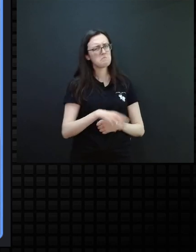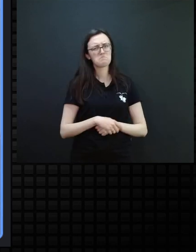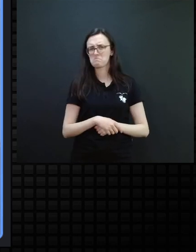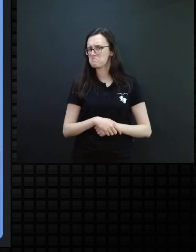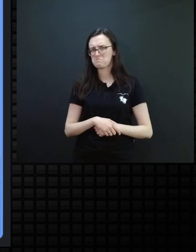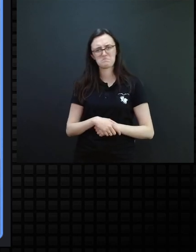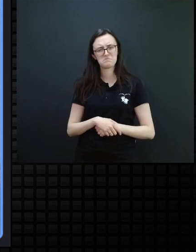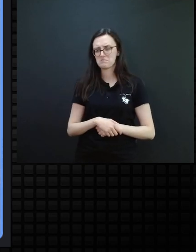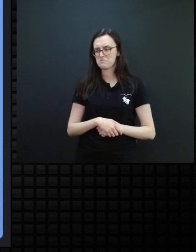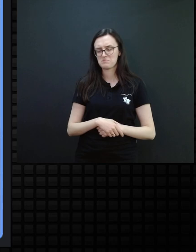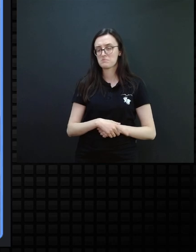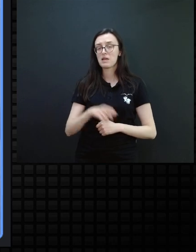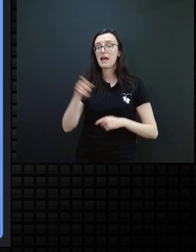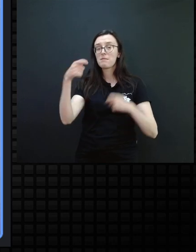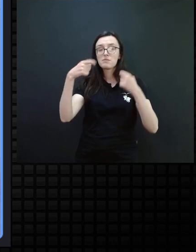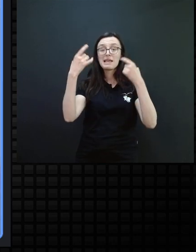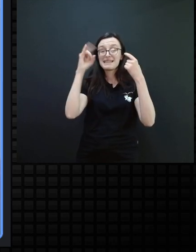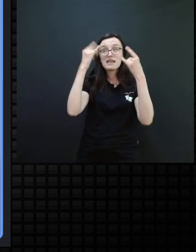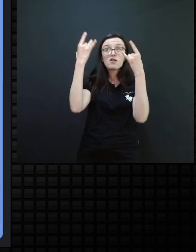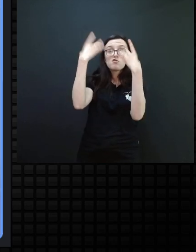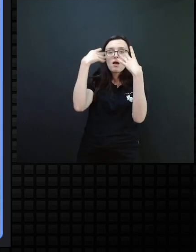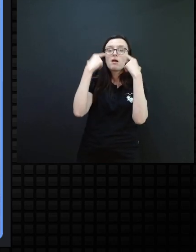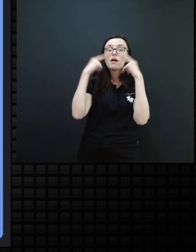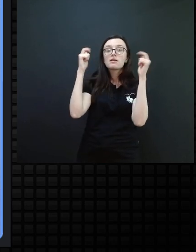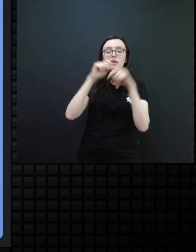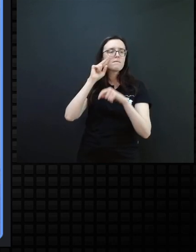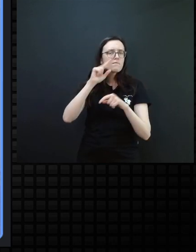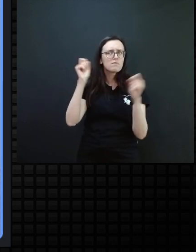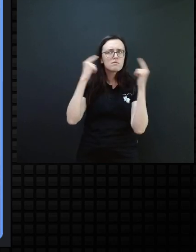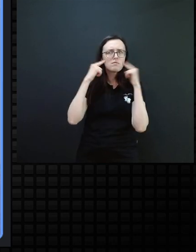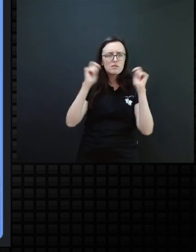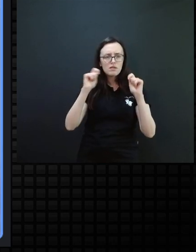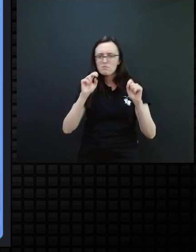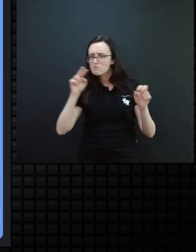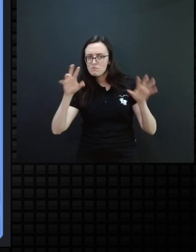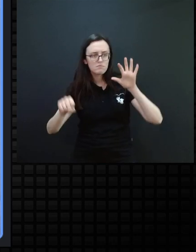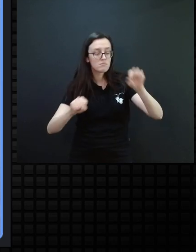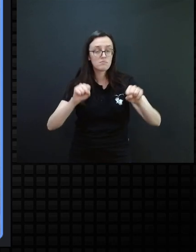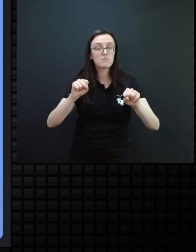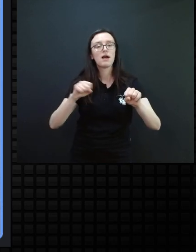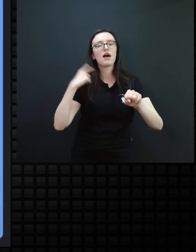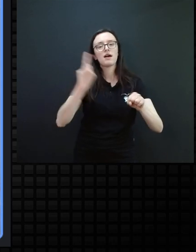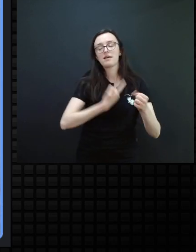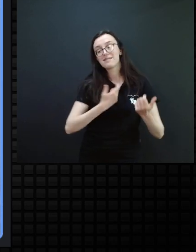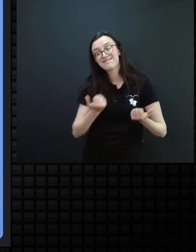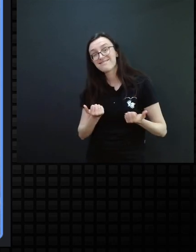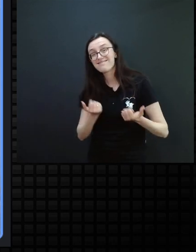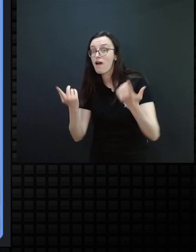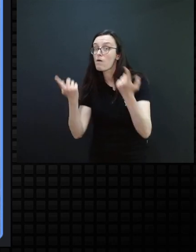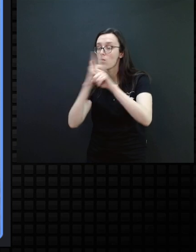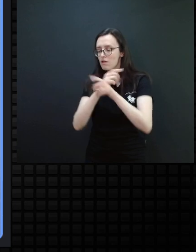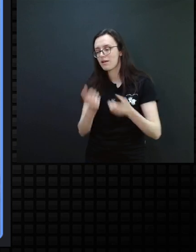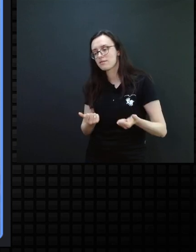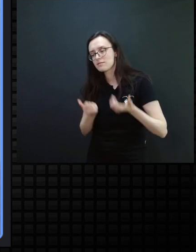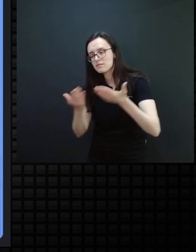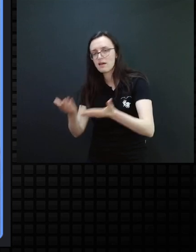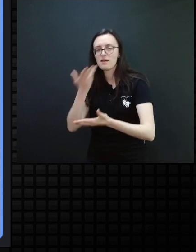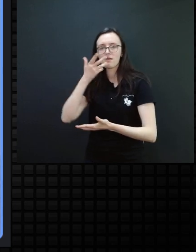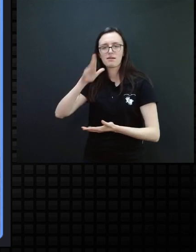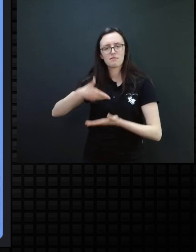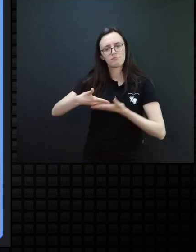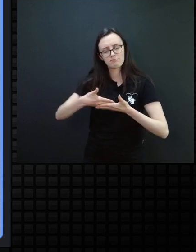tiver resíduo, né, coisas que estão ao redor. Então, nós devemos trazer os objetos para essa criança.